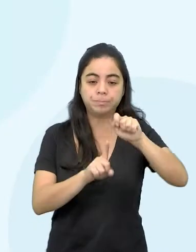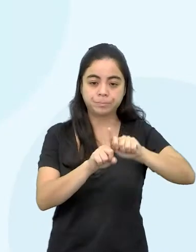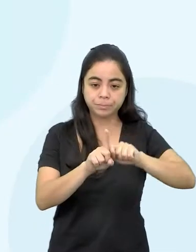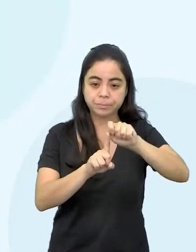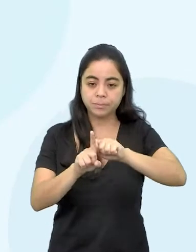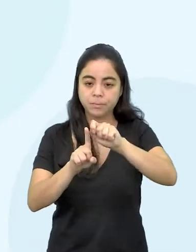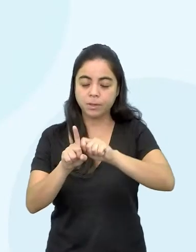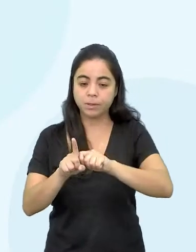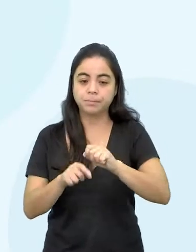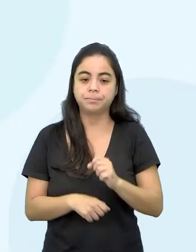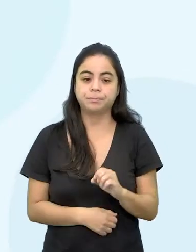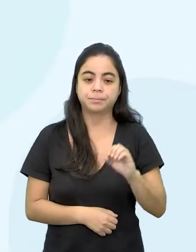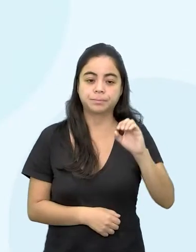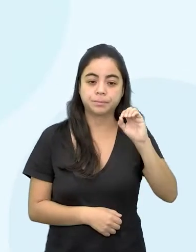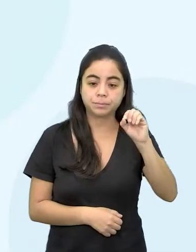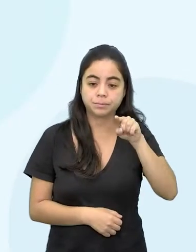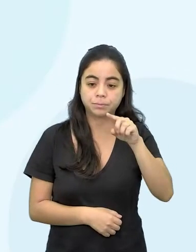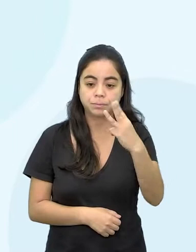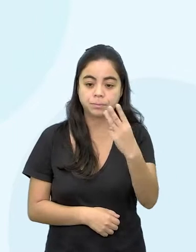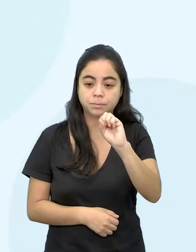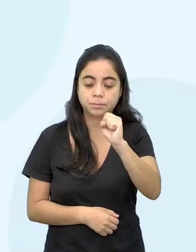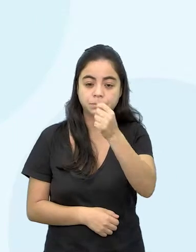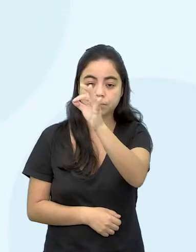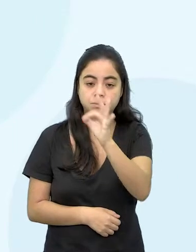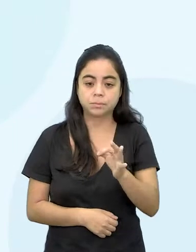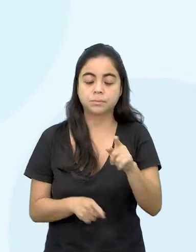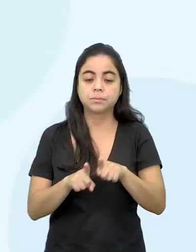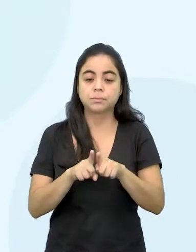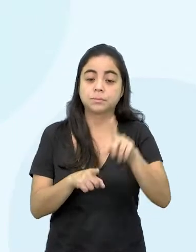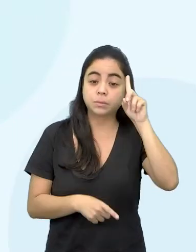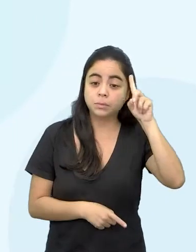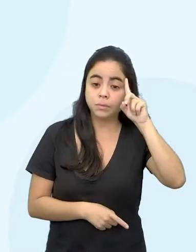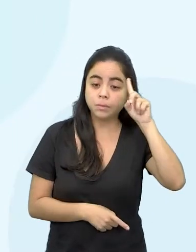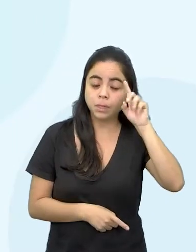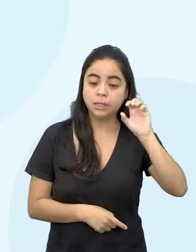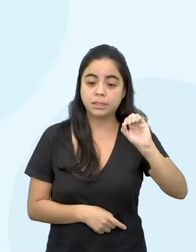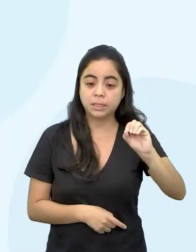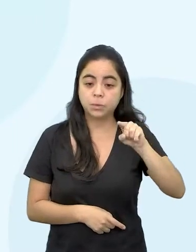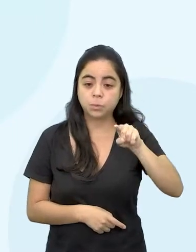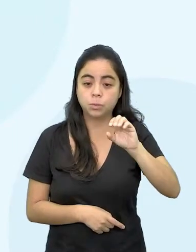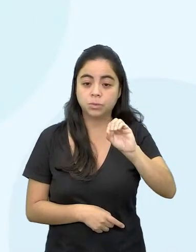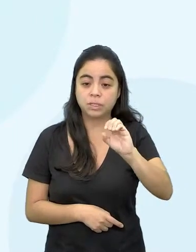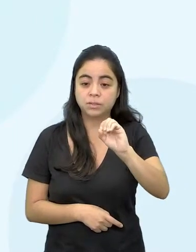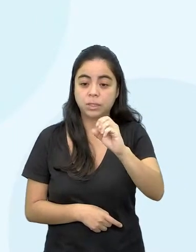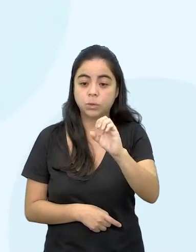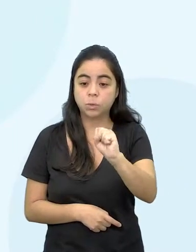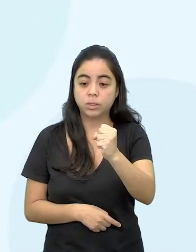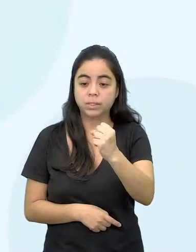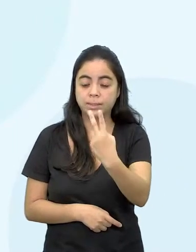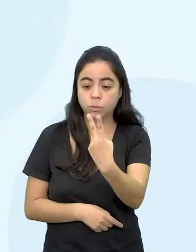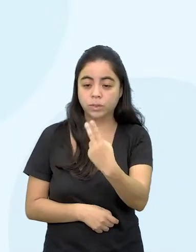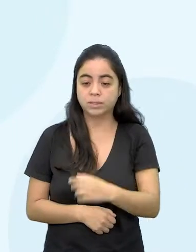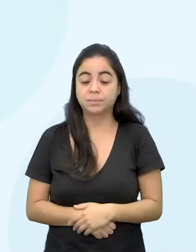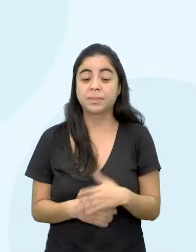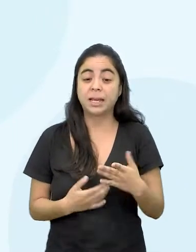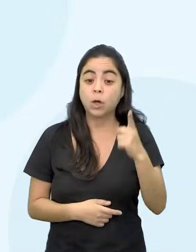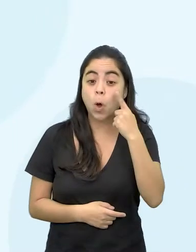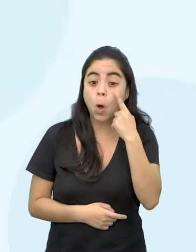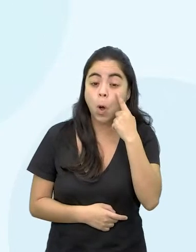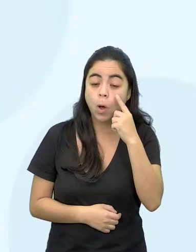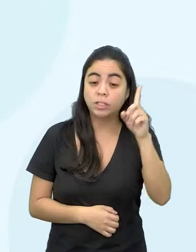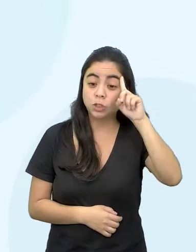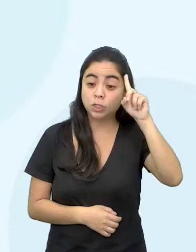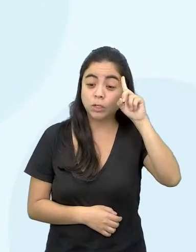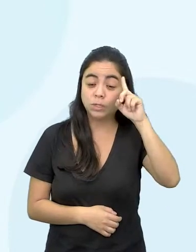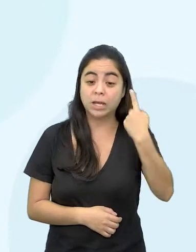,38% e o diário aí de 0,082. Se a gente fala diário e a gente atrasa no